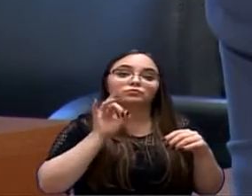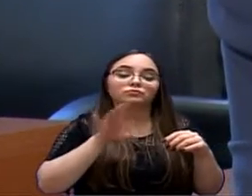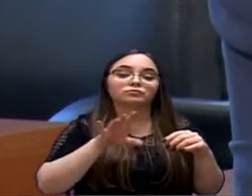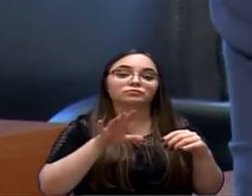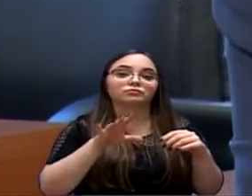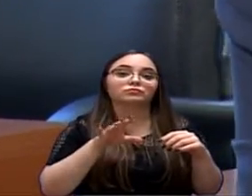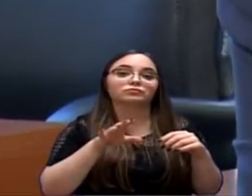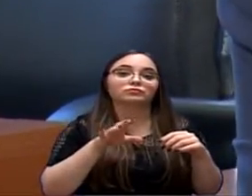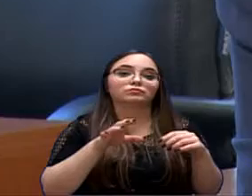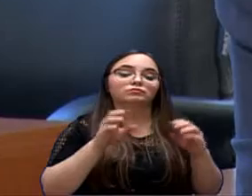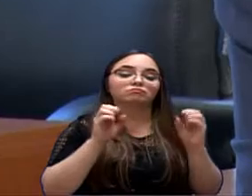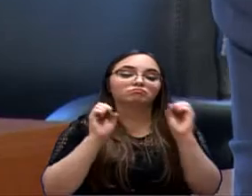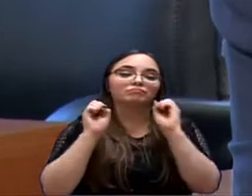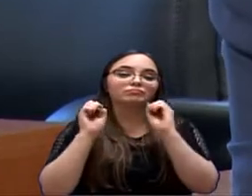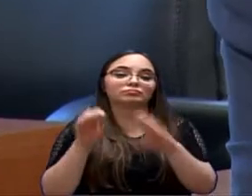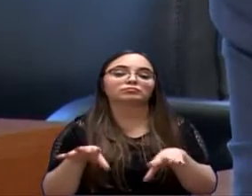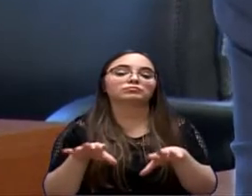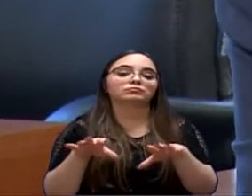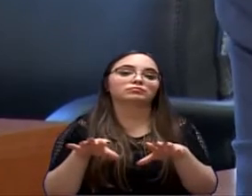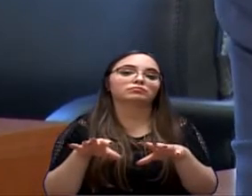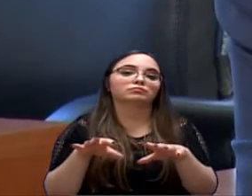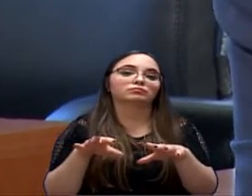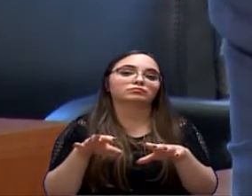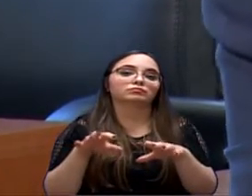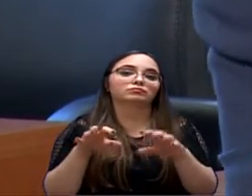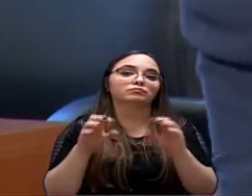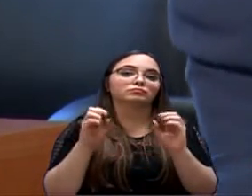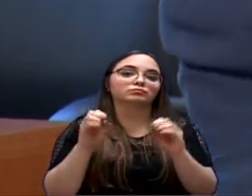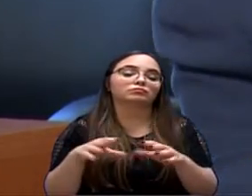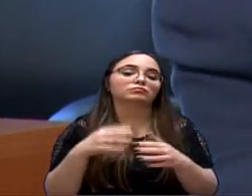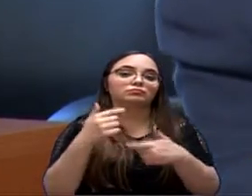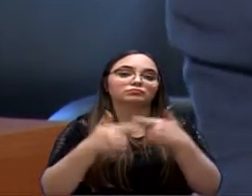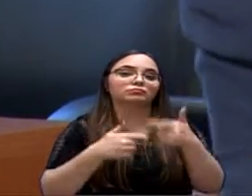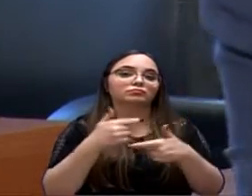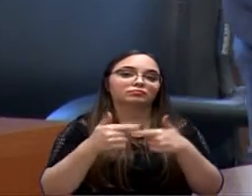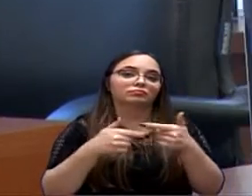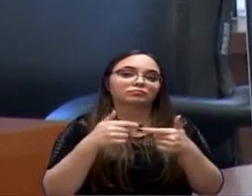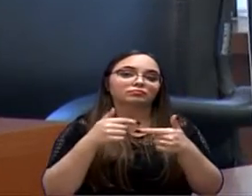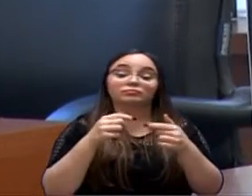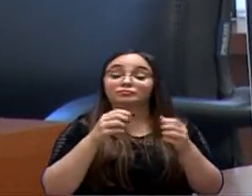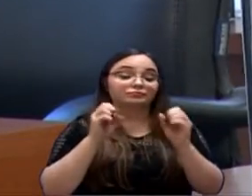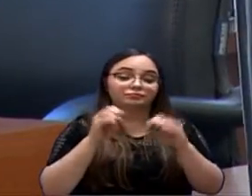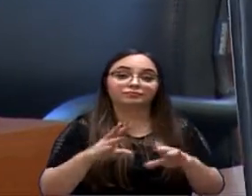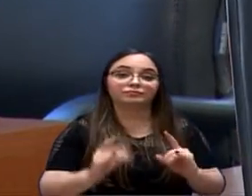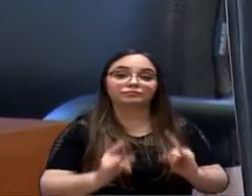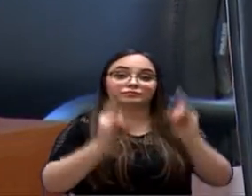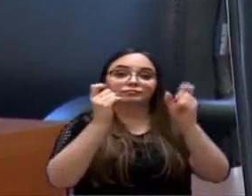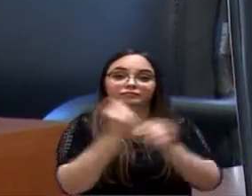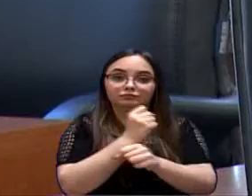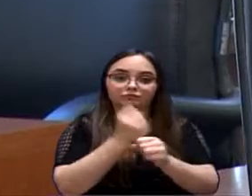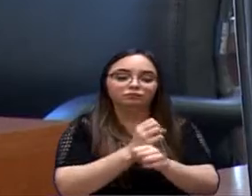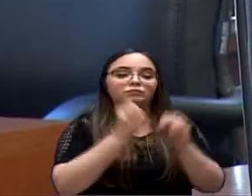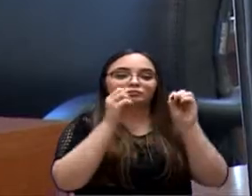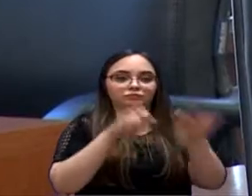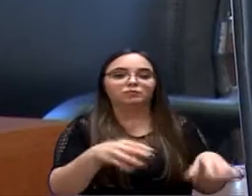empreendimento e jogar e tomar esse espaço, e não temos, Nenê,